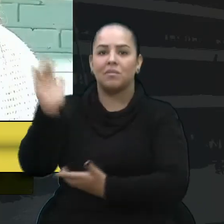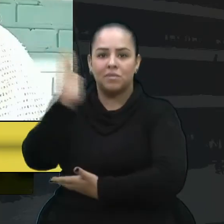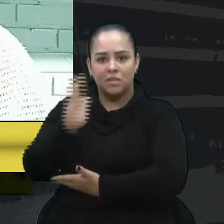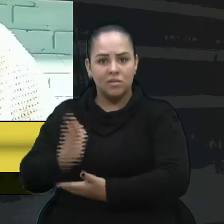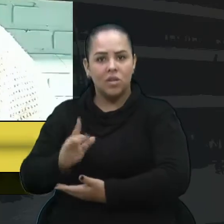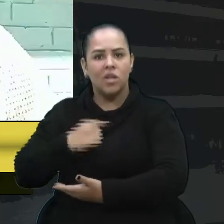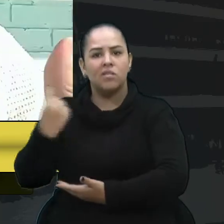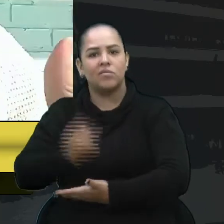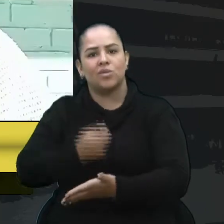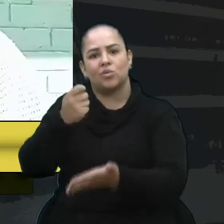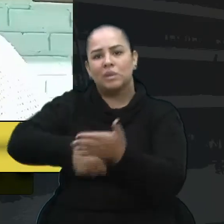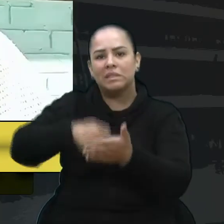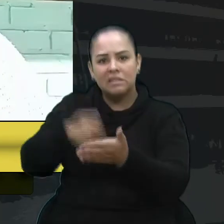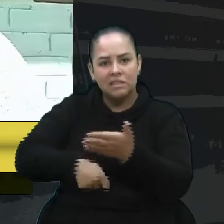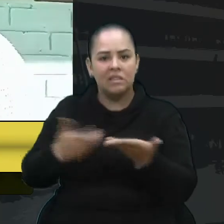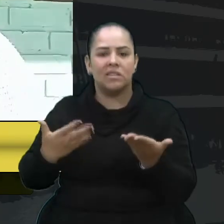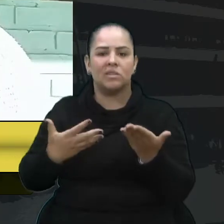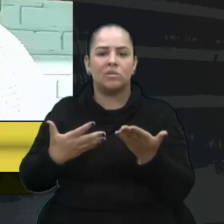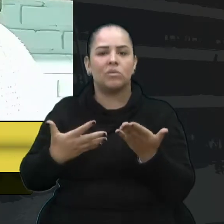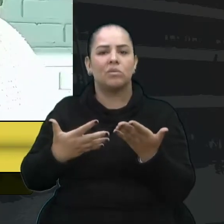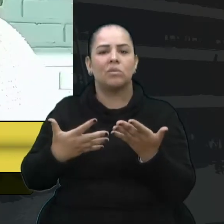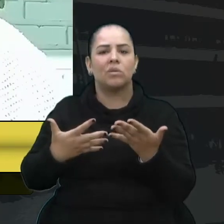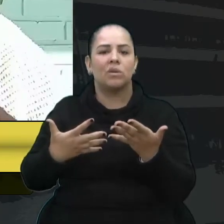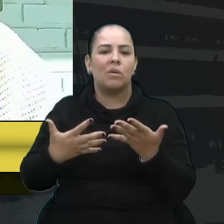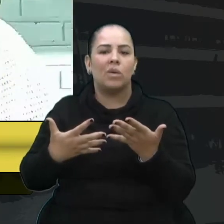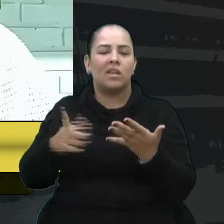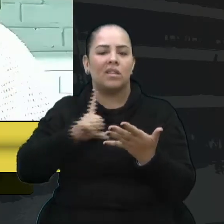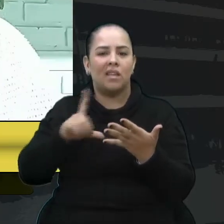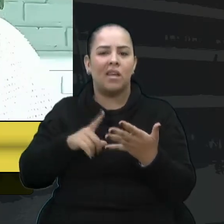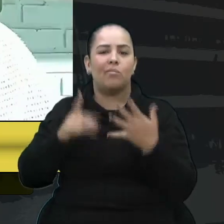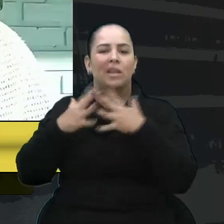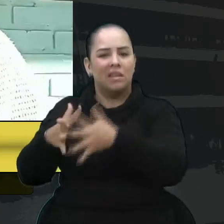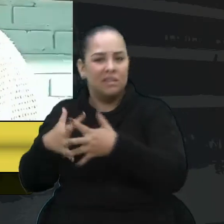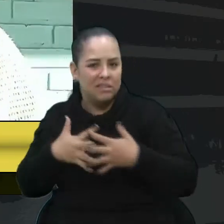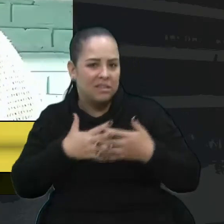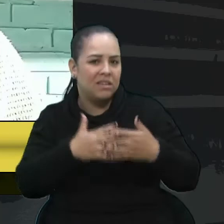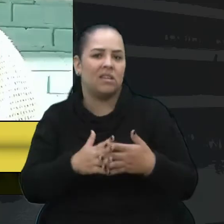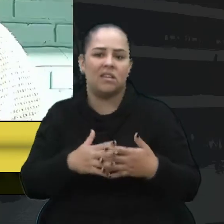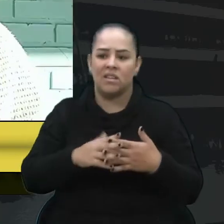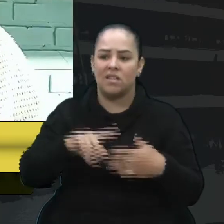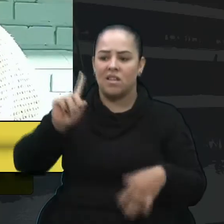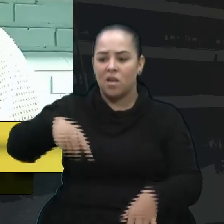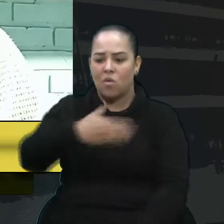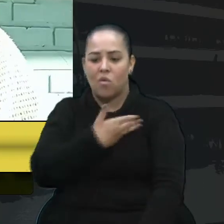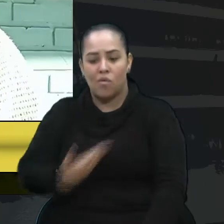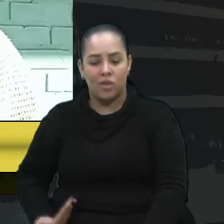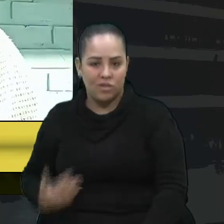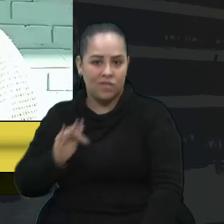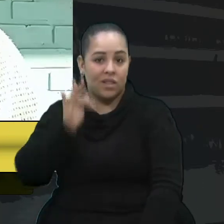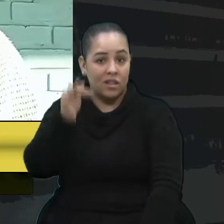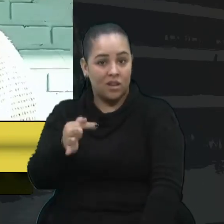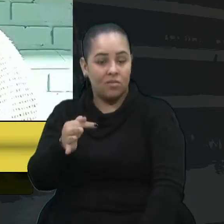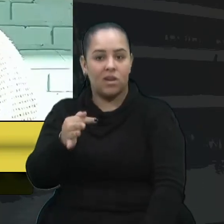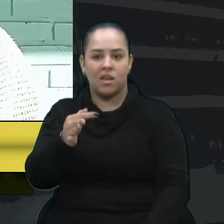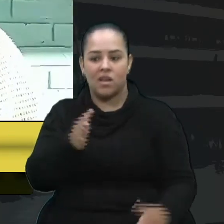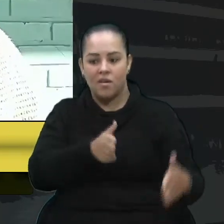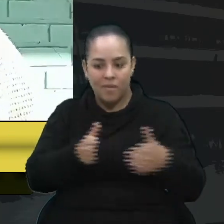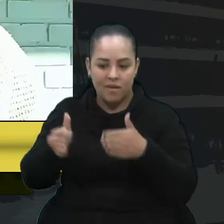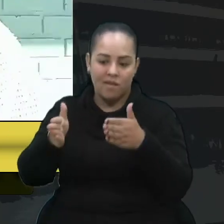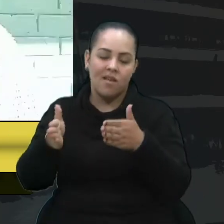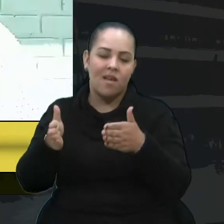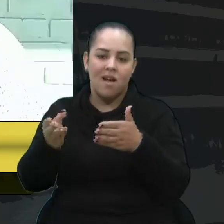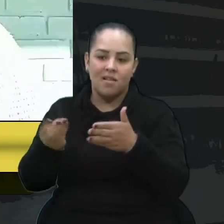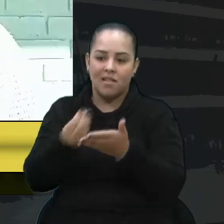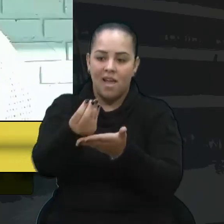brigando entre nós, mas quando o problema realmente é do governo federal, que tem que encaminhar as vacinas para os municípios e para os estados. Então, gente